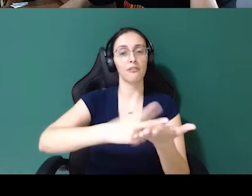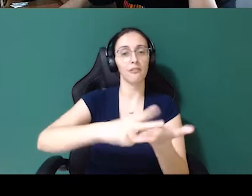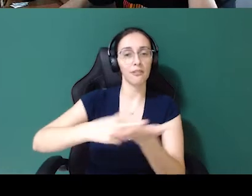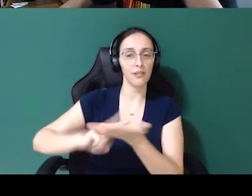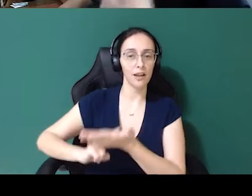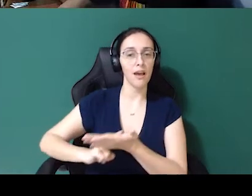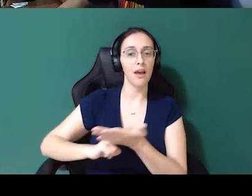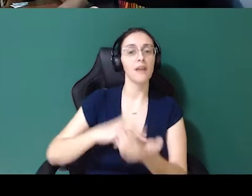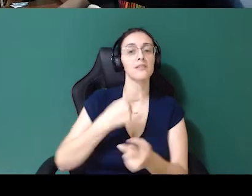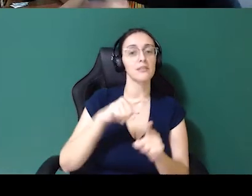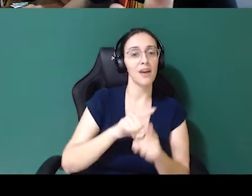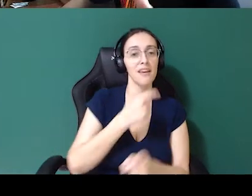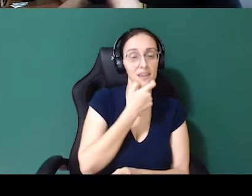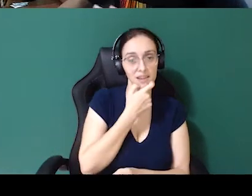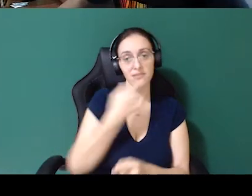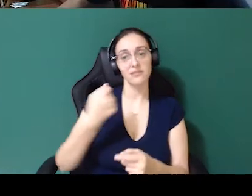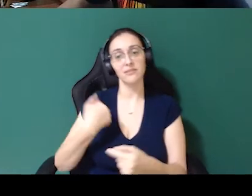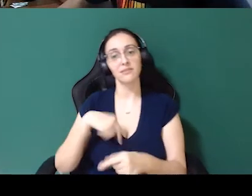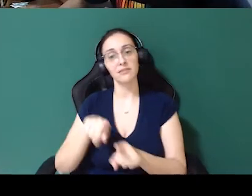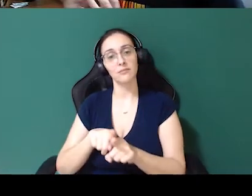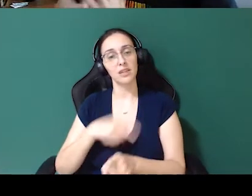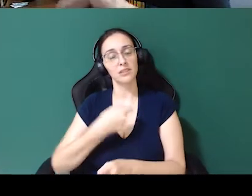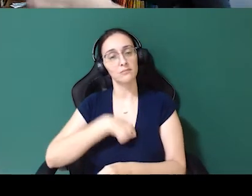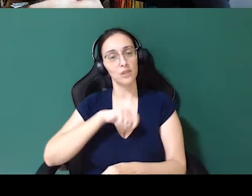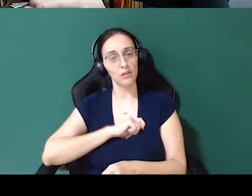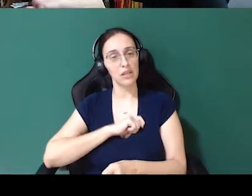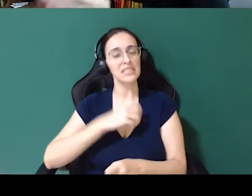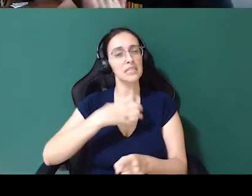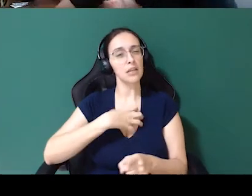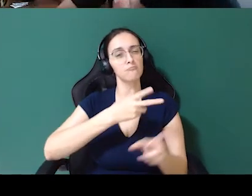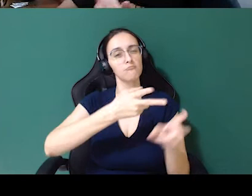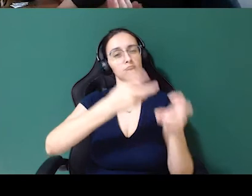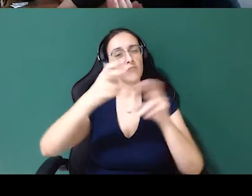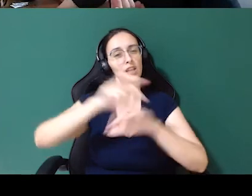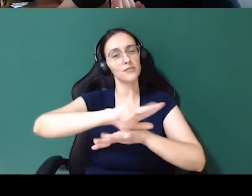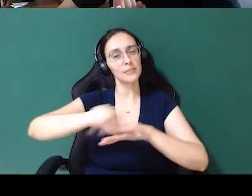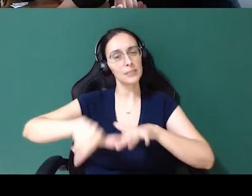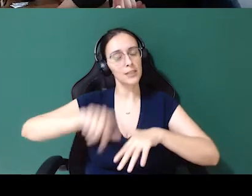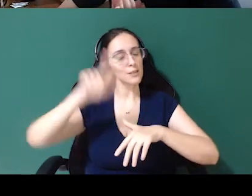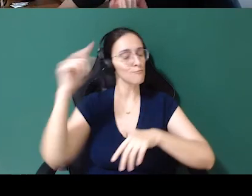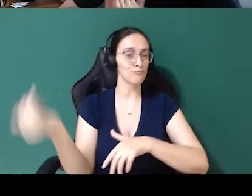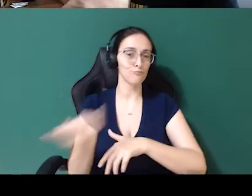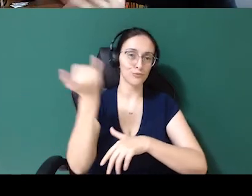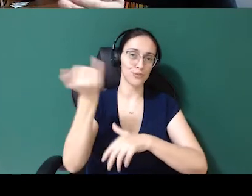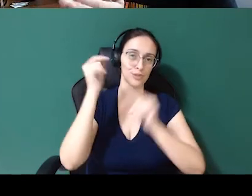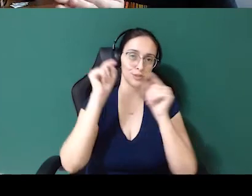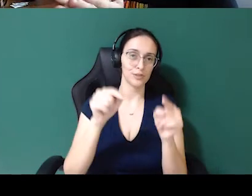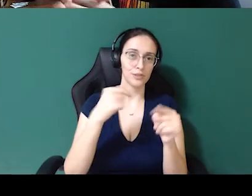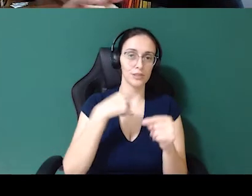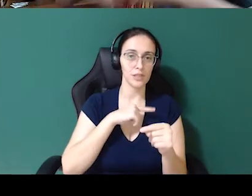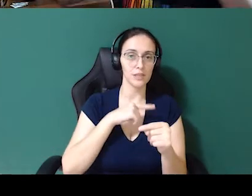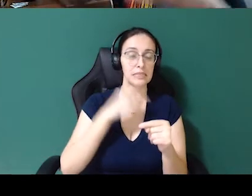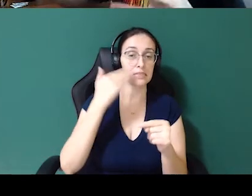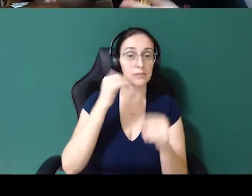inglês e espanhol. Esse é um outro ponto. A gente precisa... O senso de diversidade é uma das únicas formas que a gente tem para